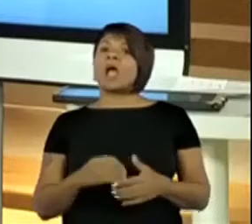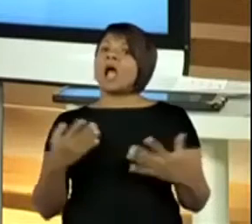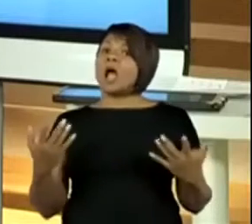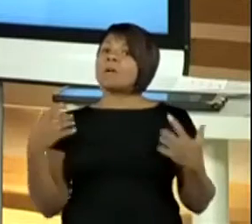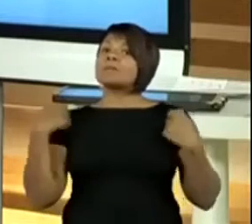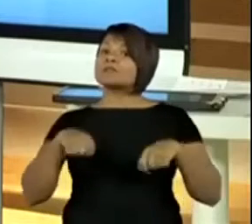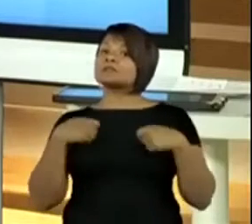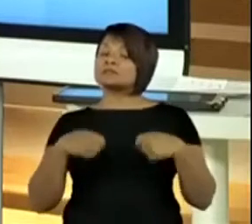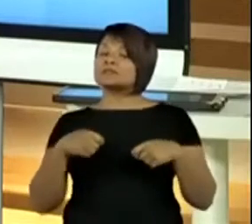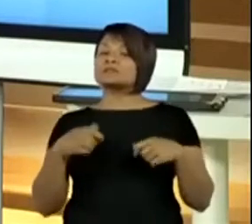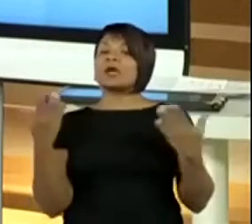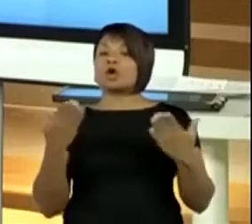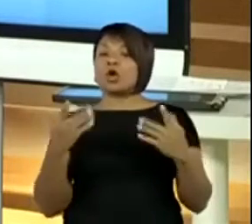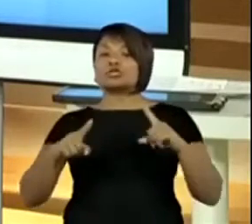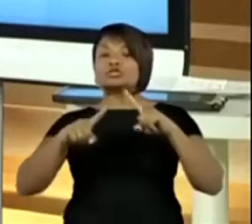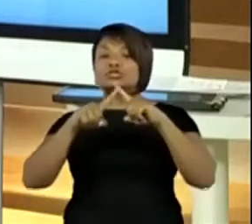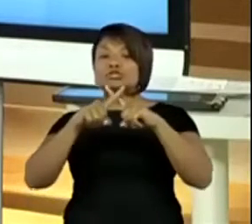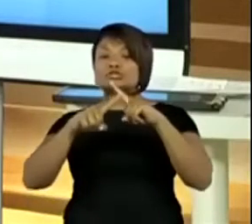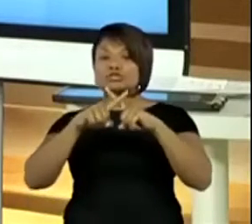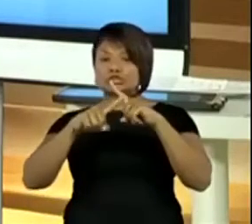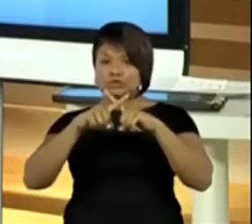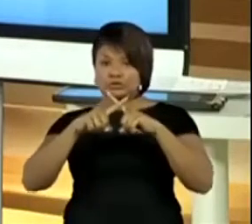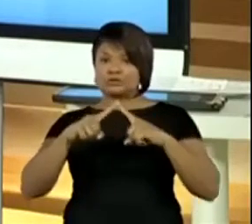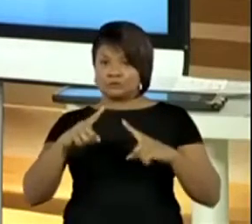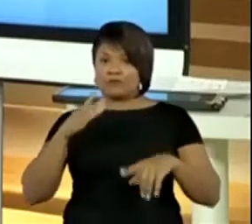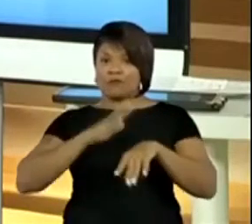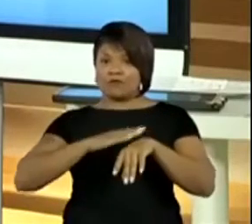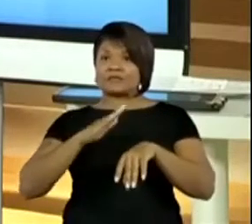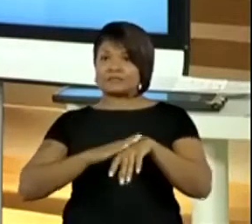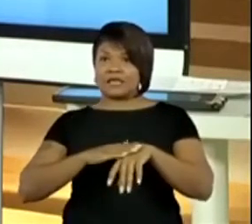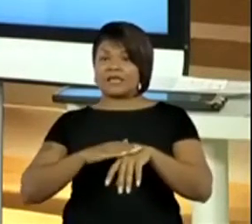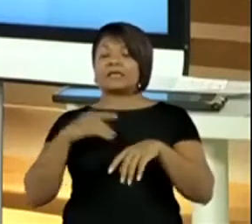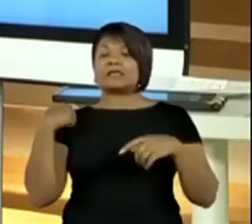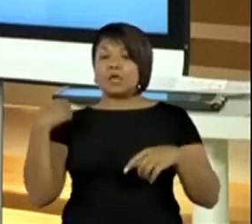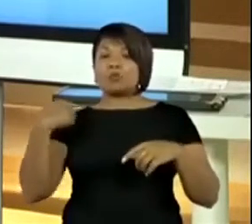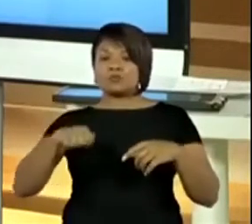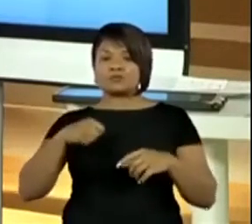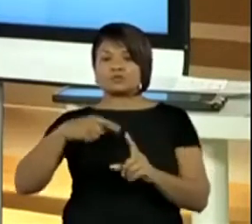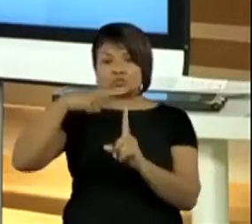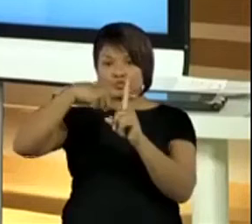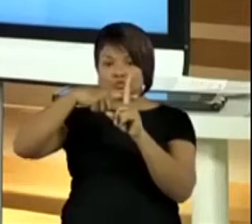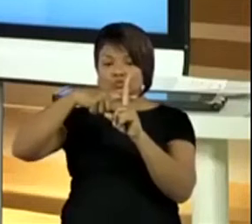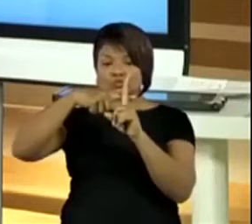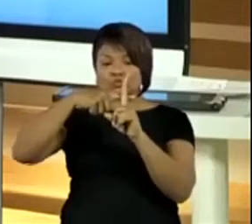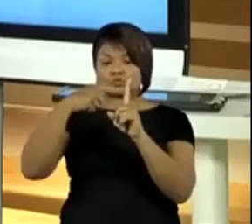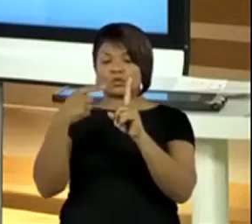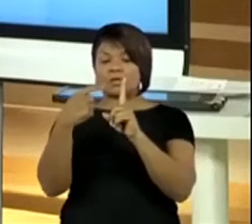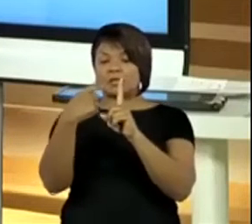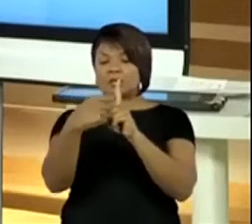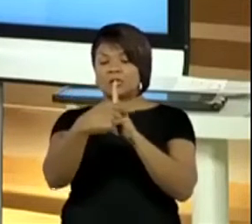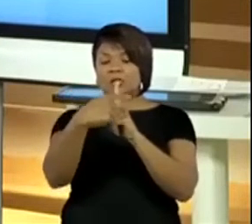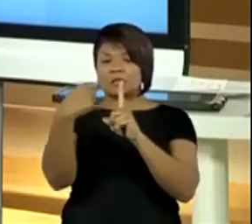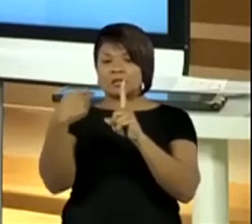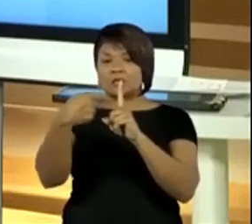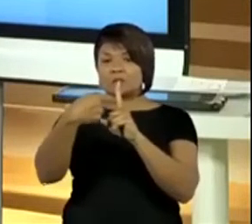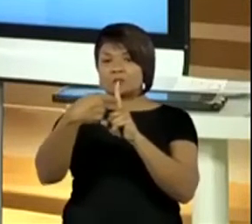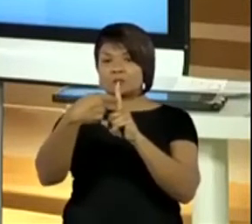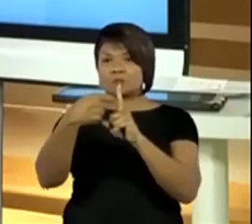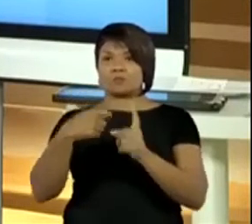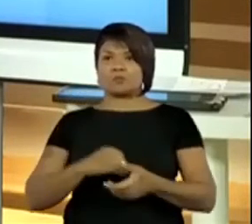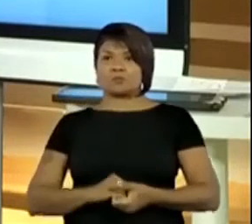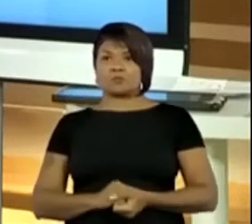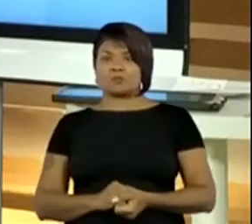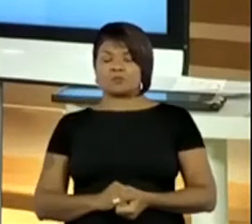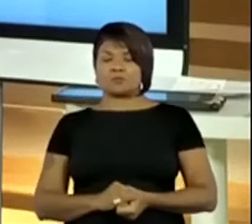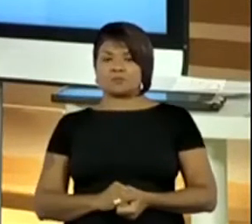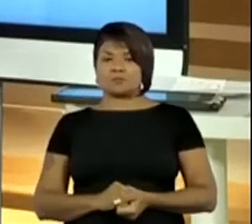agora. E vou passar no ponto central da cruz. Então, eu vou fazer um X e vou passar pelo